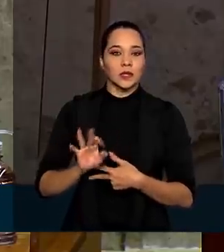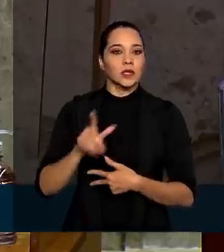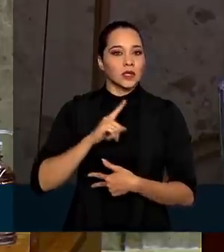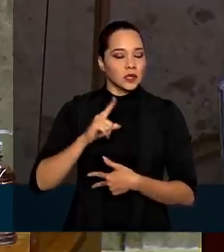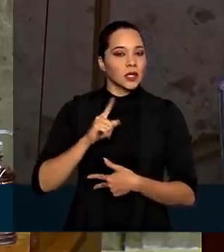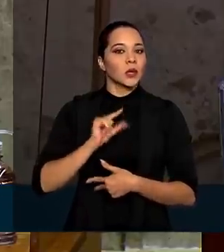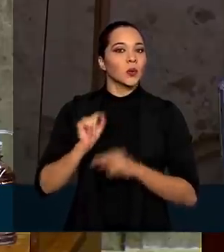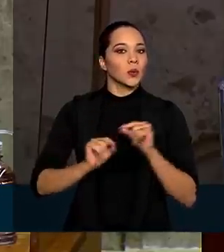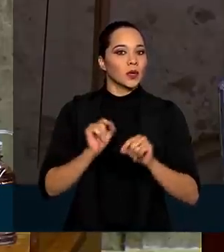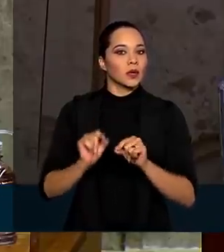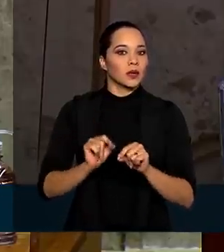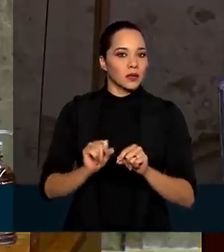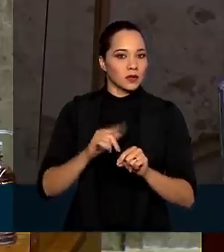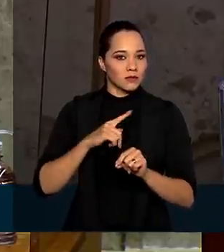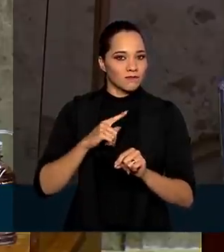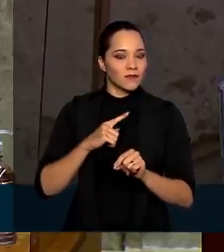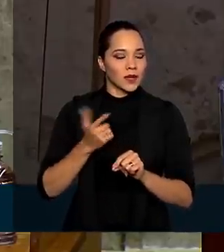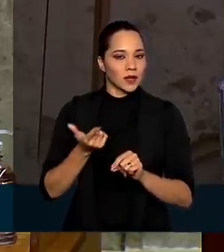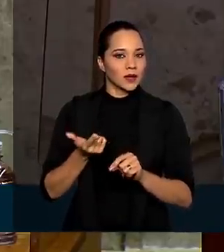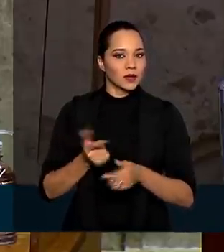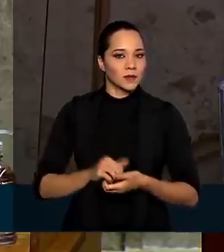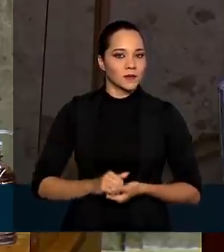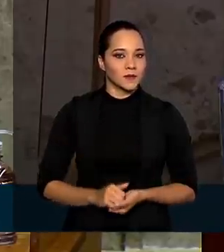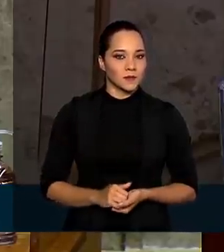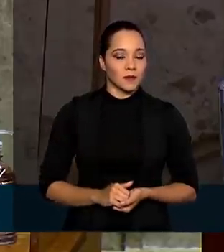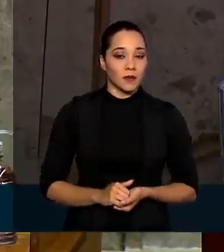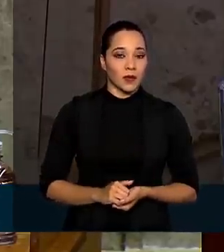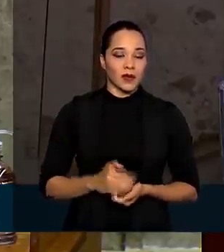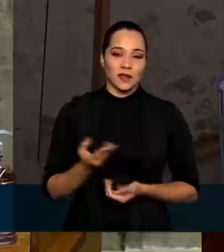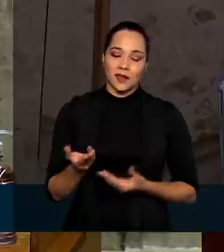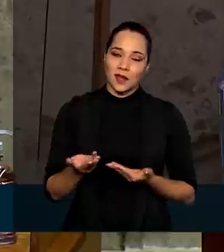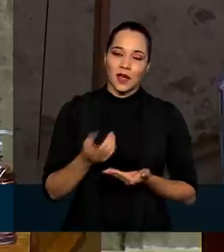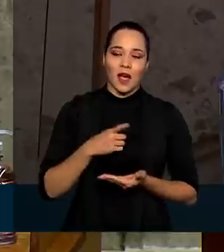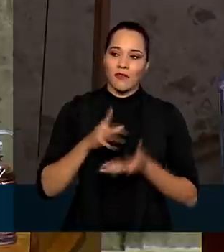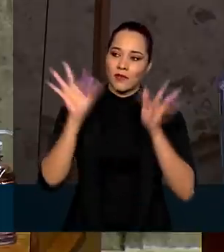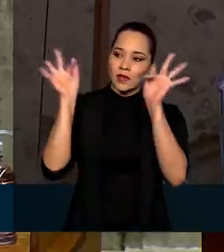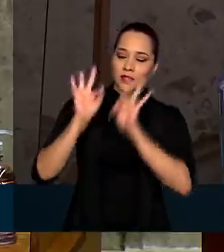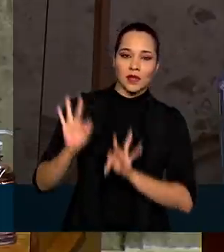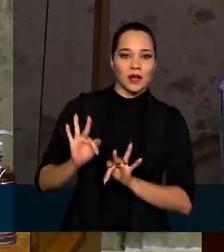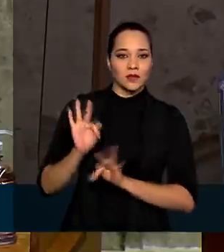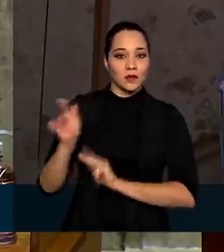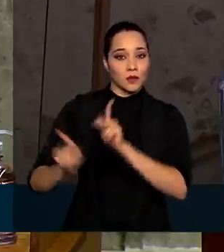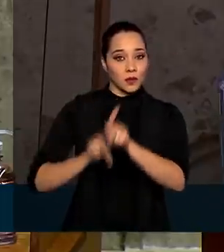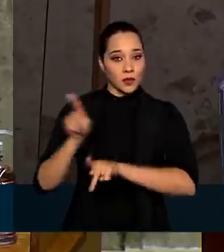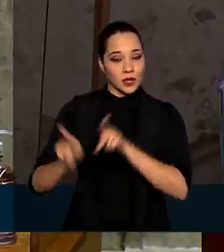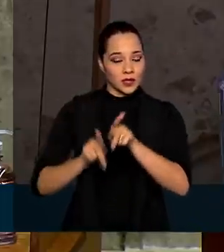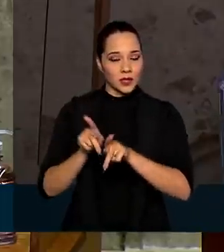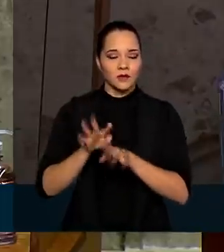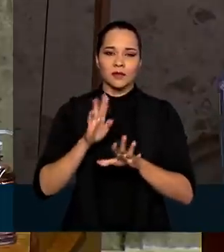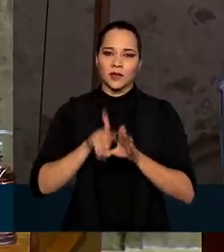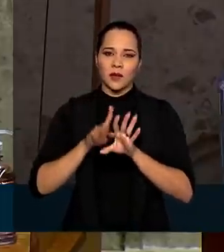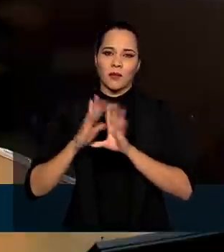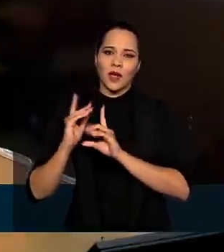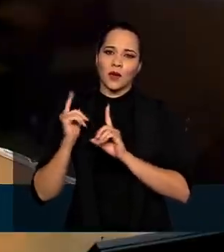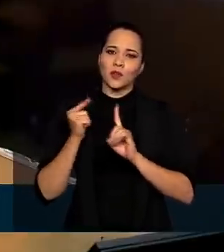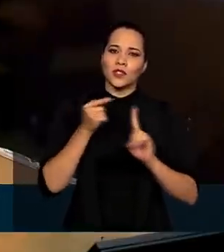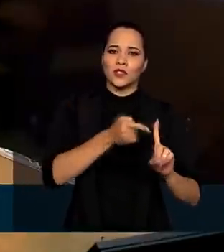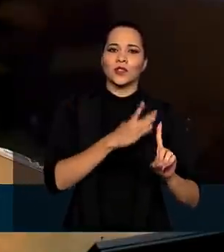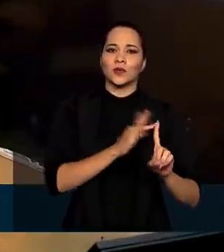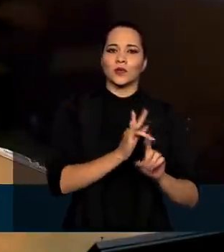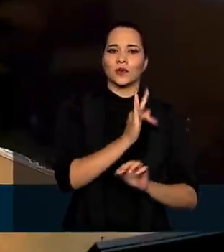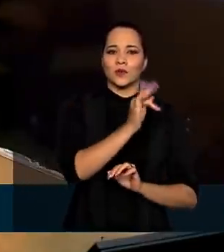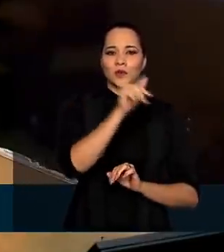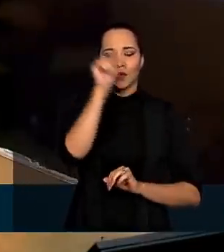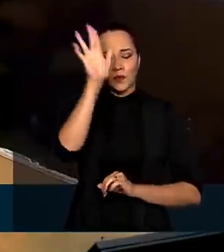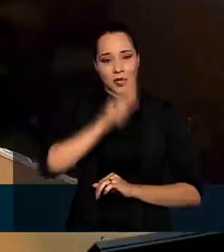está em jogo a felicidade de um povo e o destino de uma nação. Quem